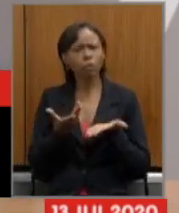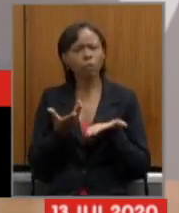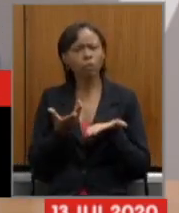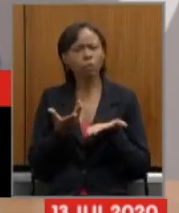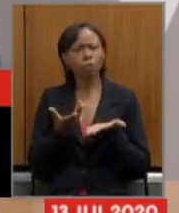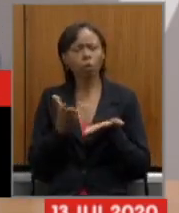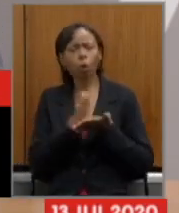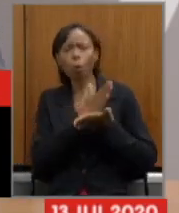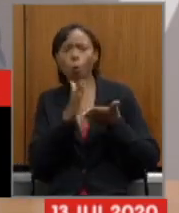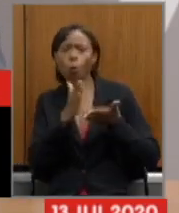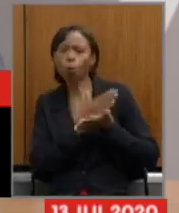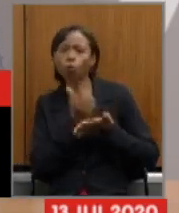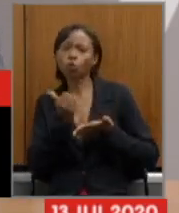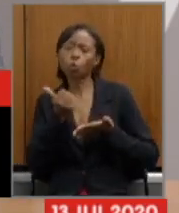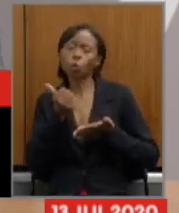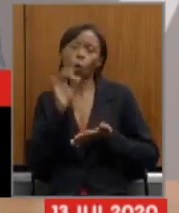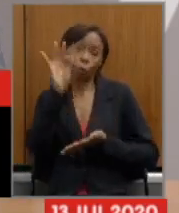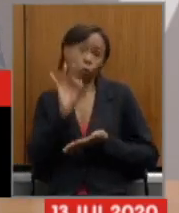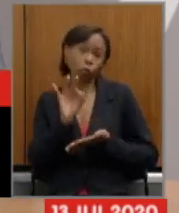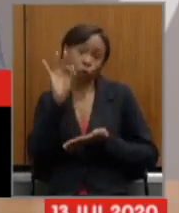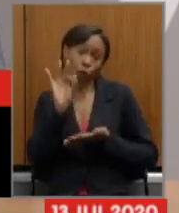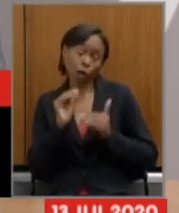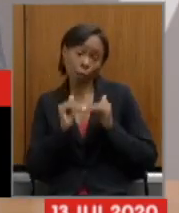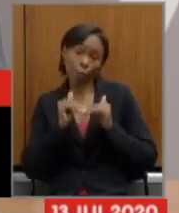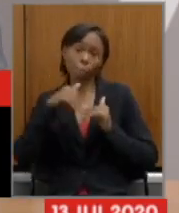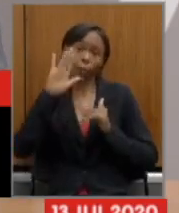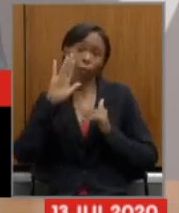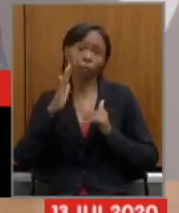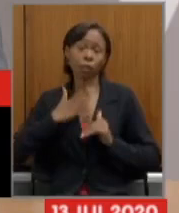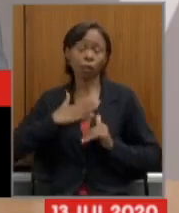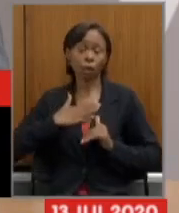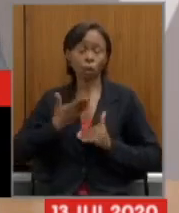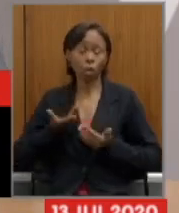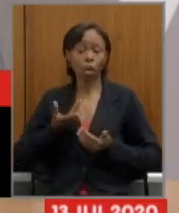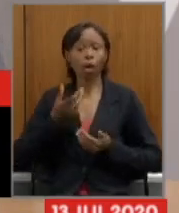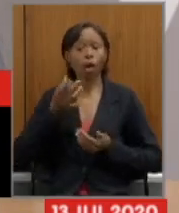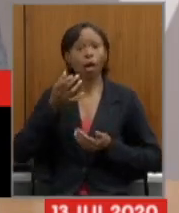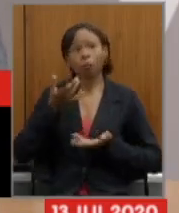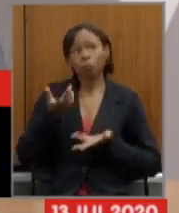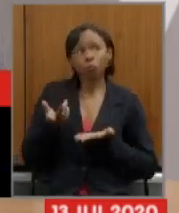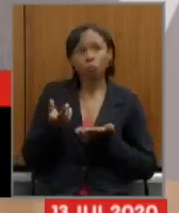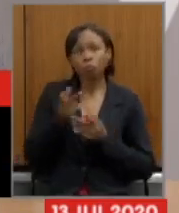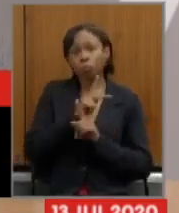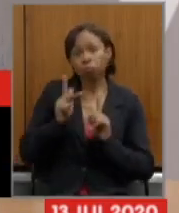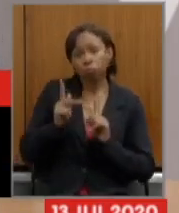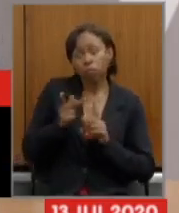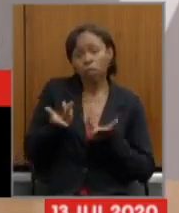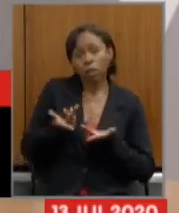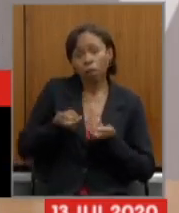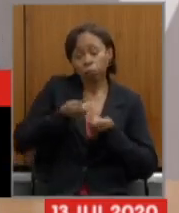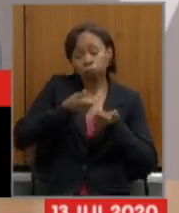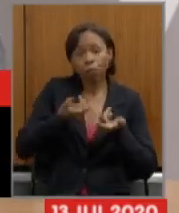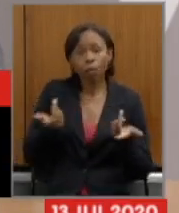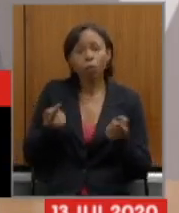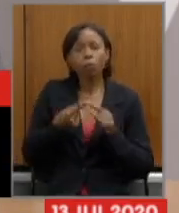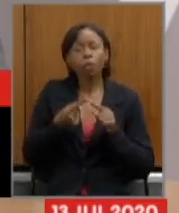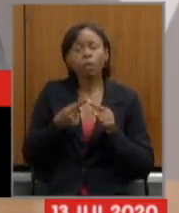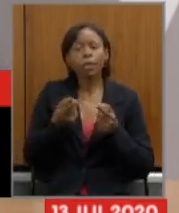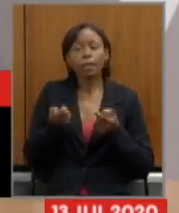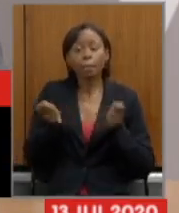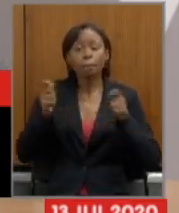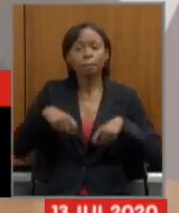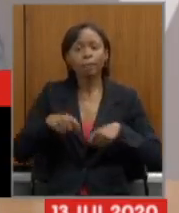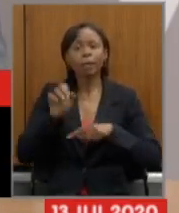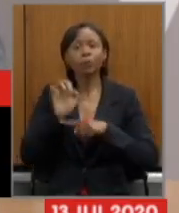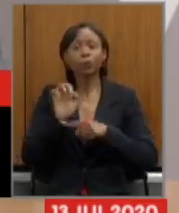alguns pontos percentuais a mais na minha contribuição previdenciária mas que vão possibilitar que a gente tenha um estado que possa